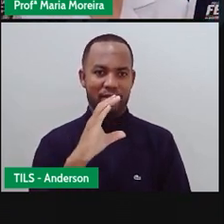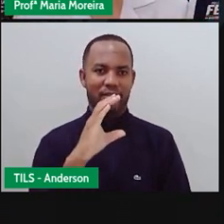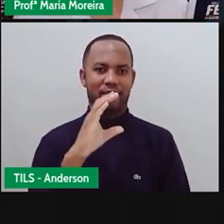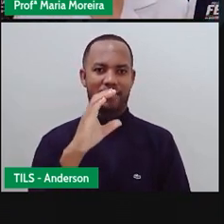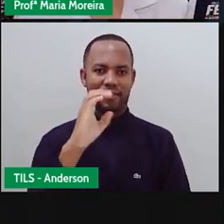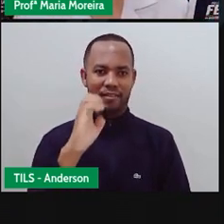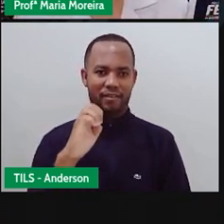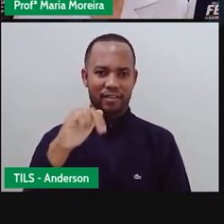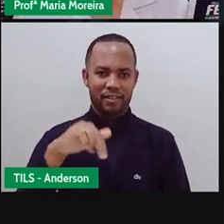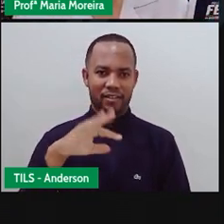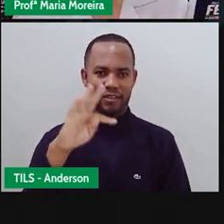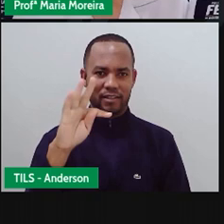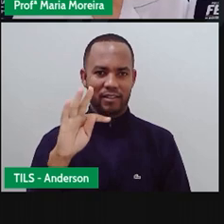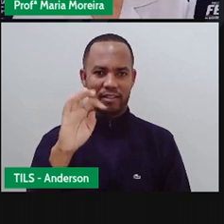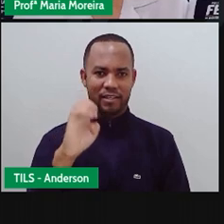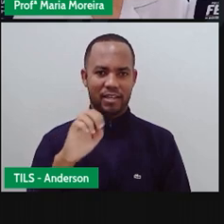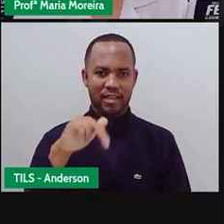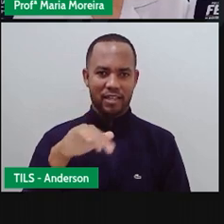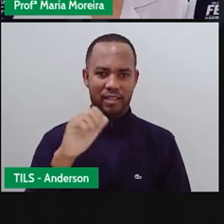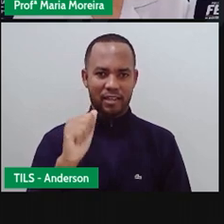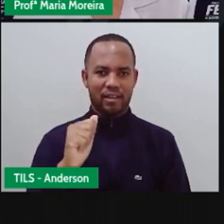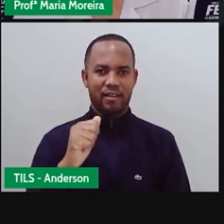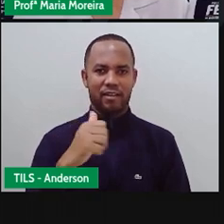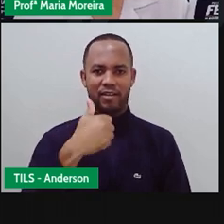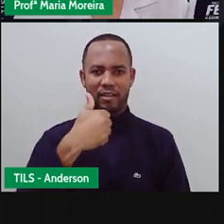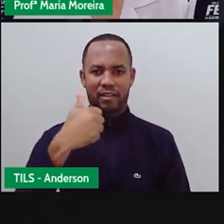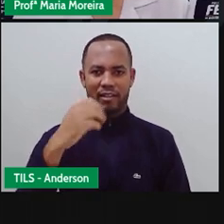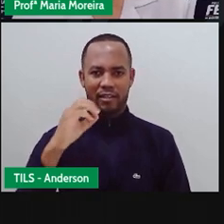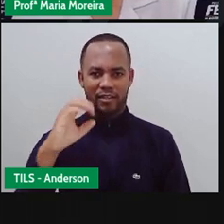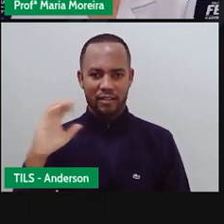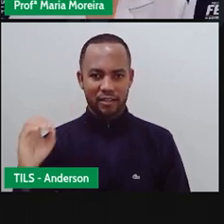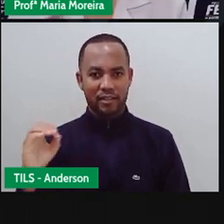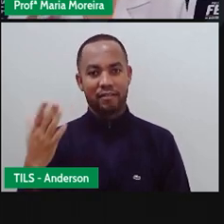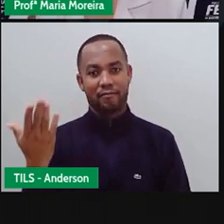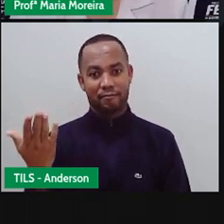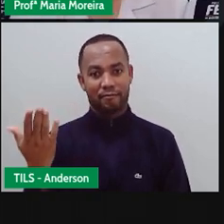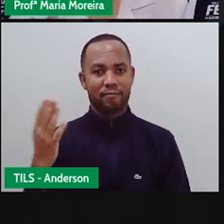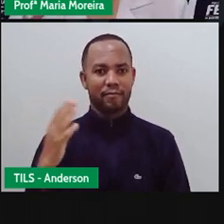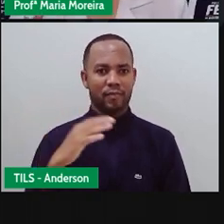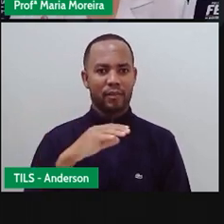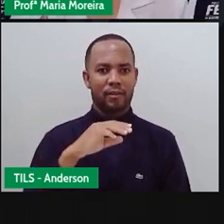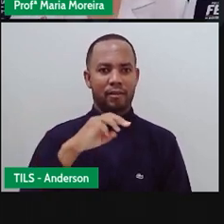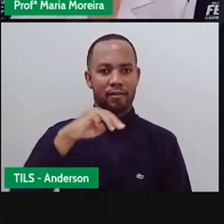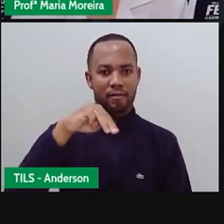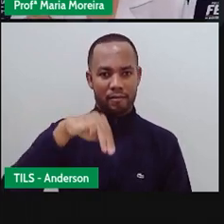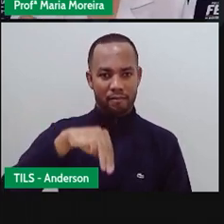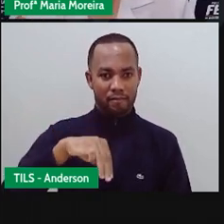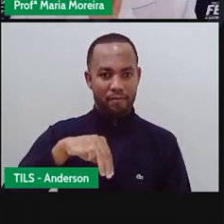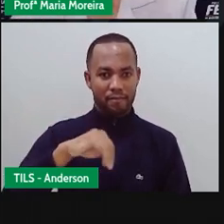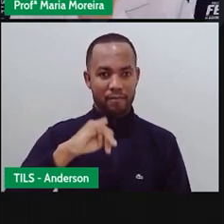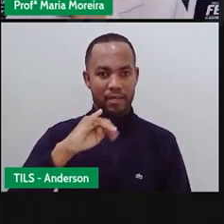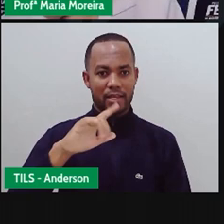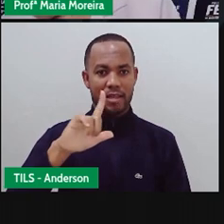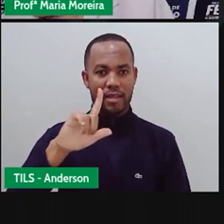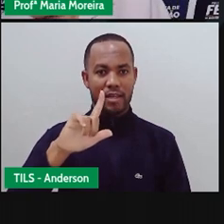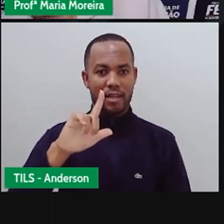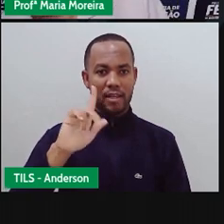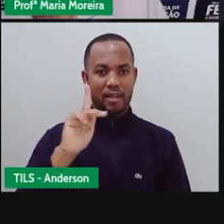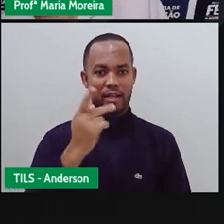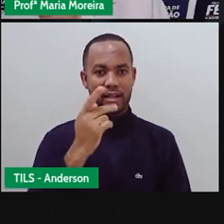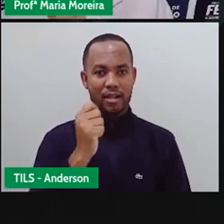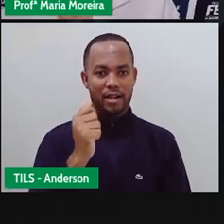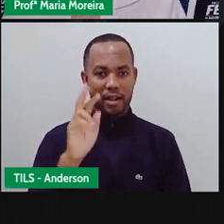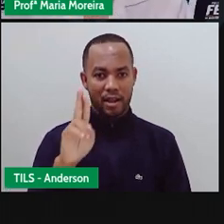um milhar Mil Não é isso? Mas O PRO Como é que eu